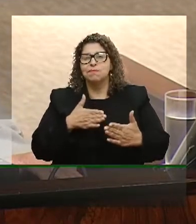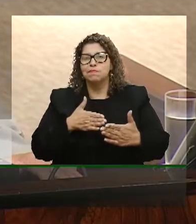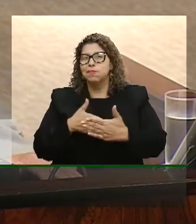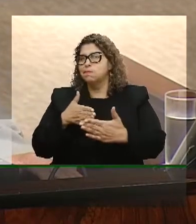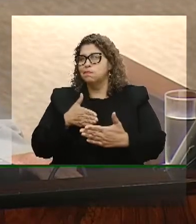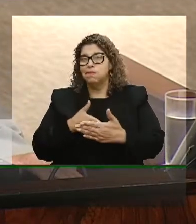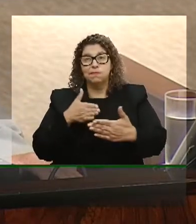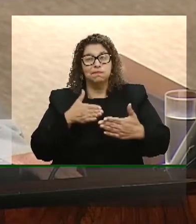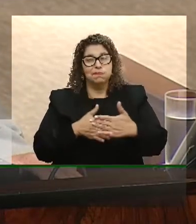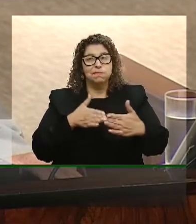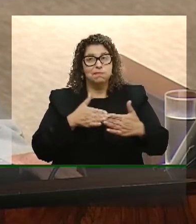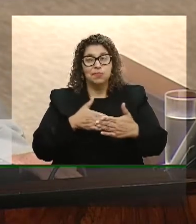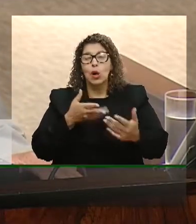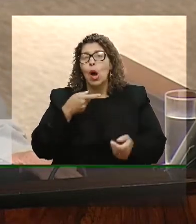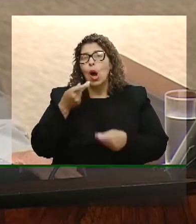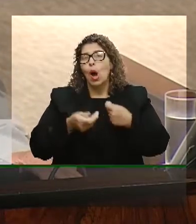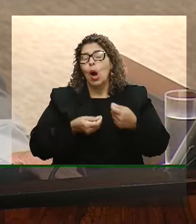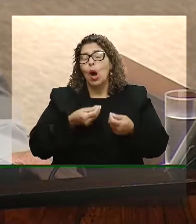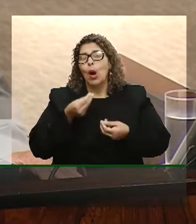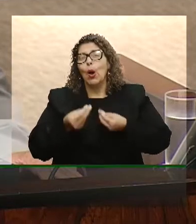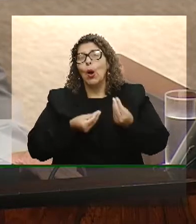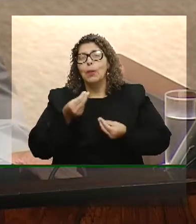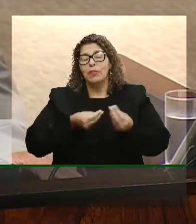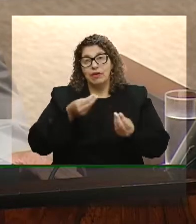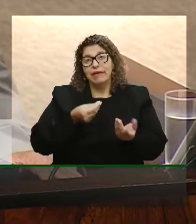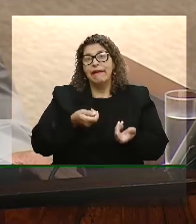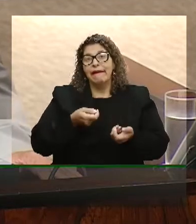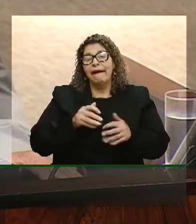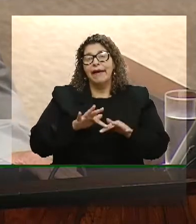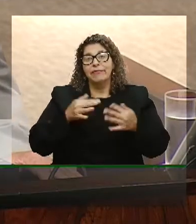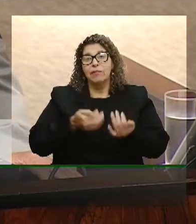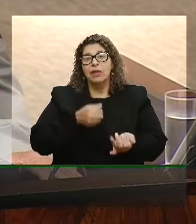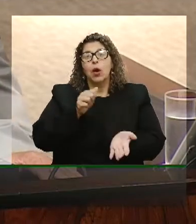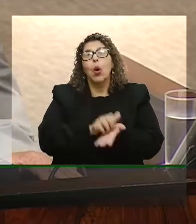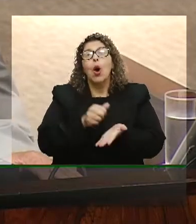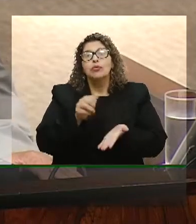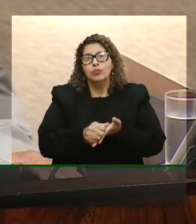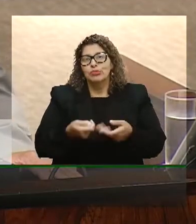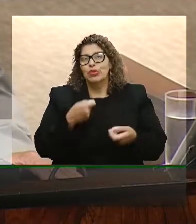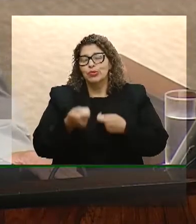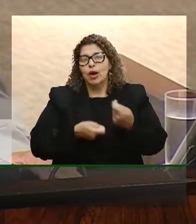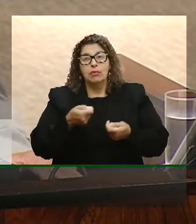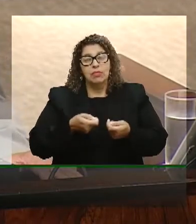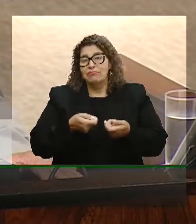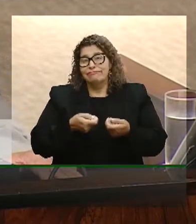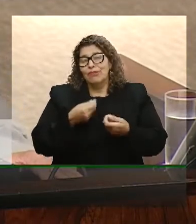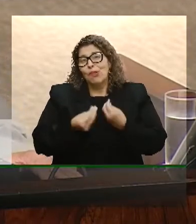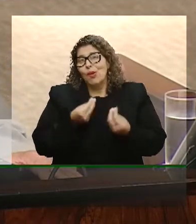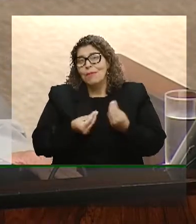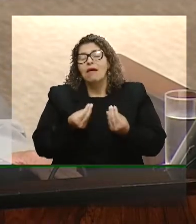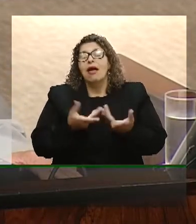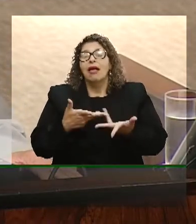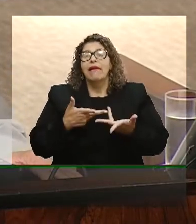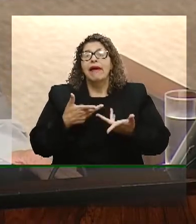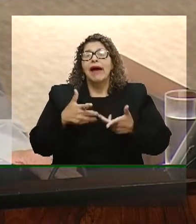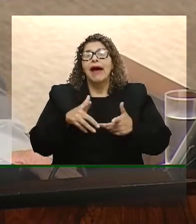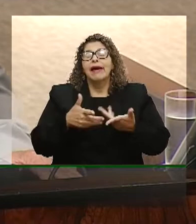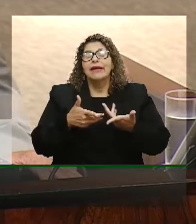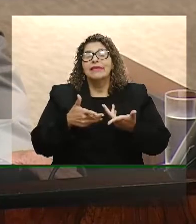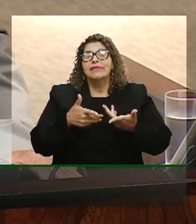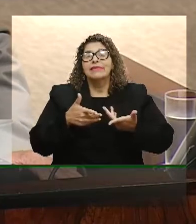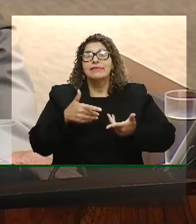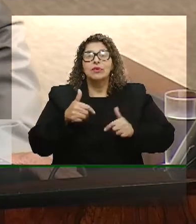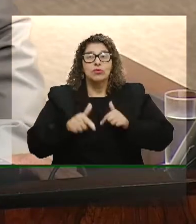produto interno bruto brasileiro. E como a economia não cresce, os empregos não serão gerados, nós